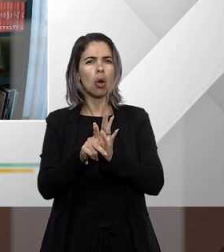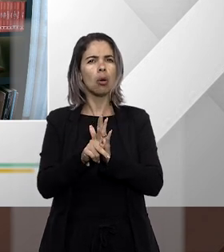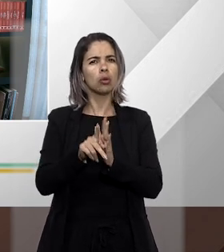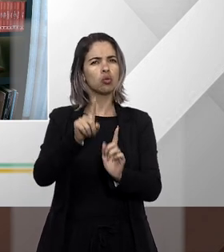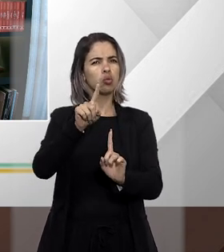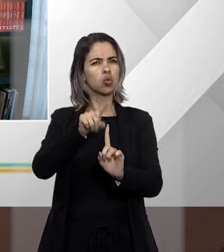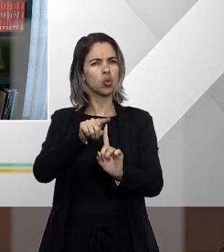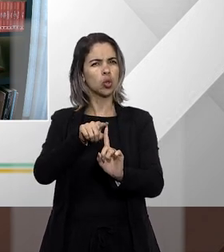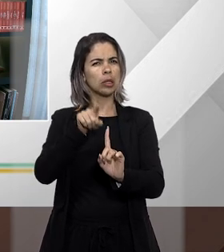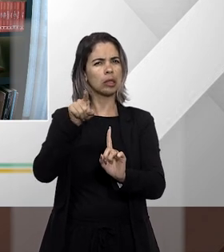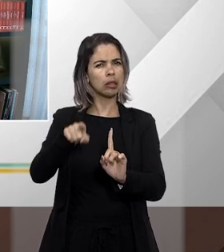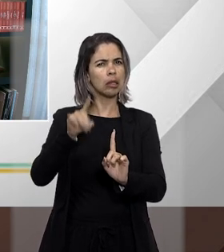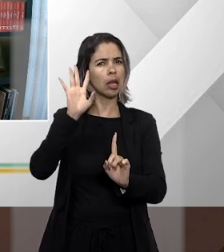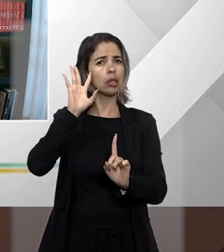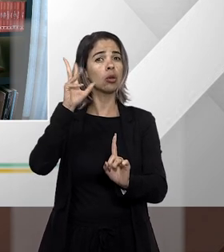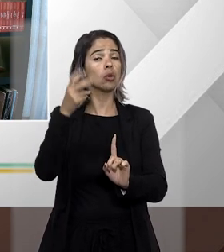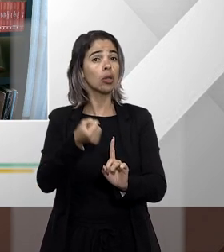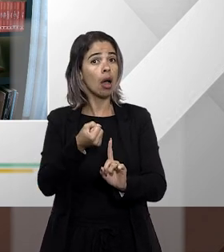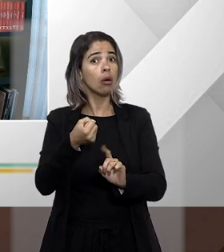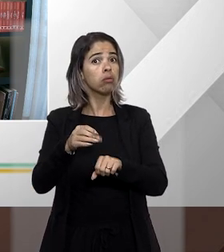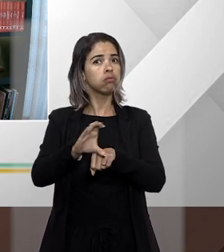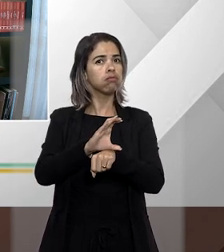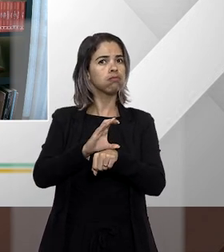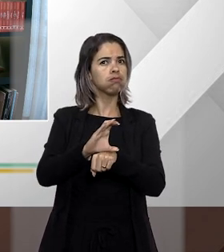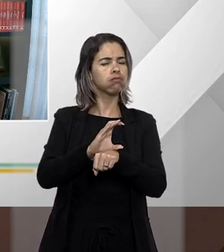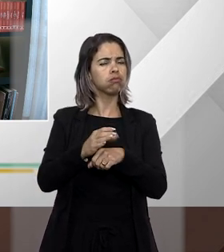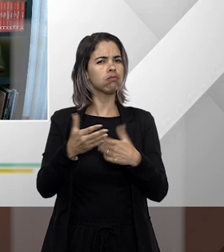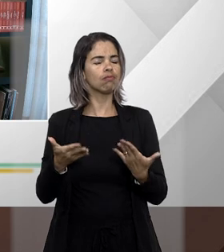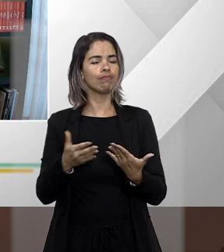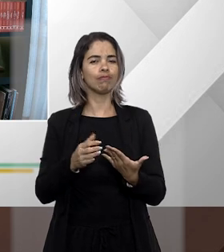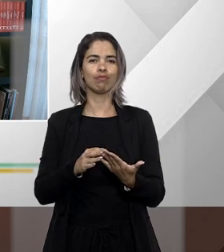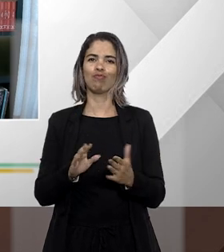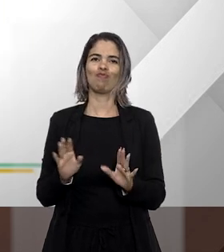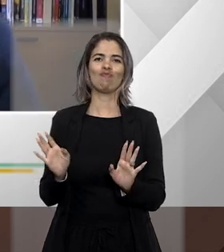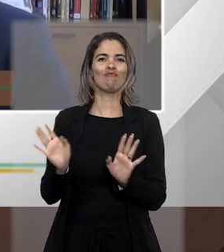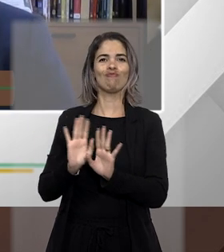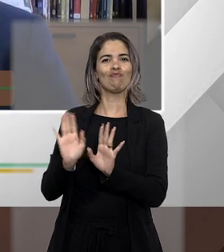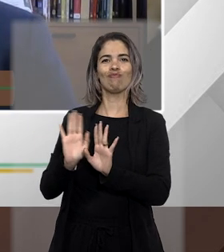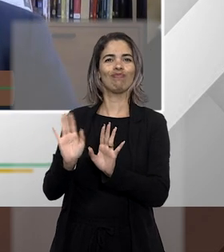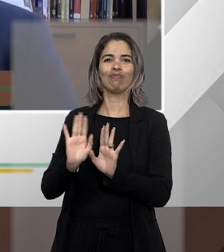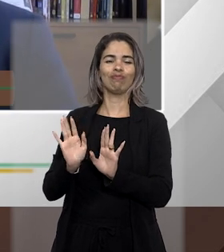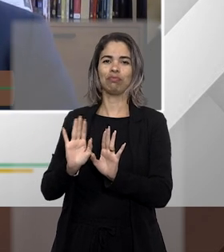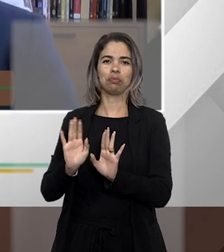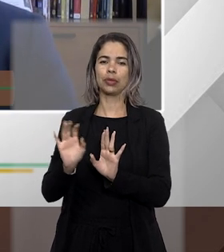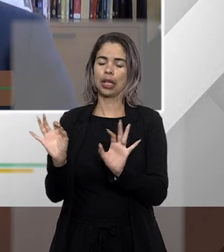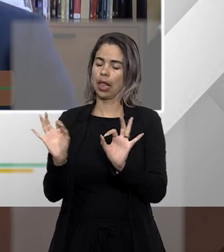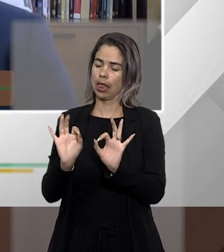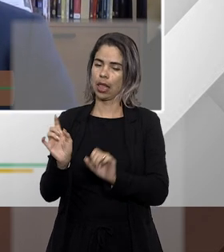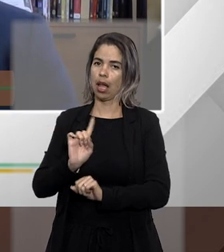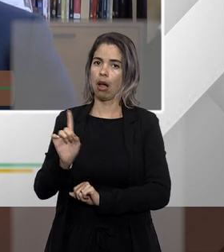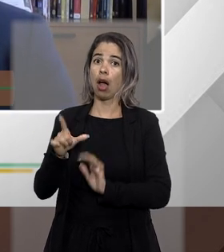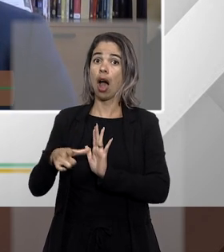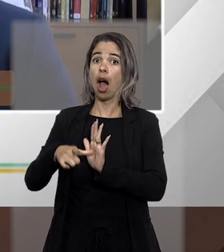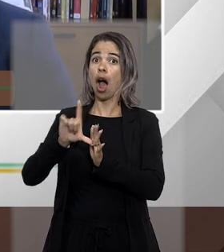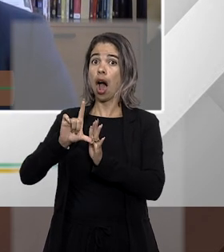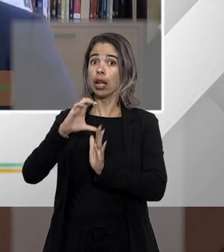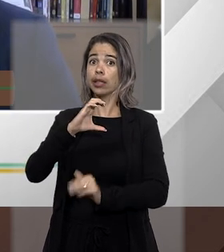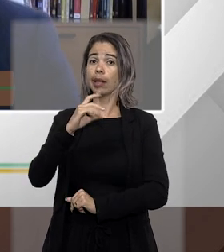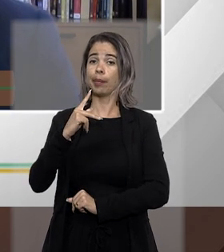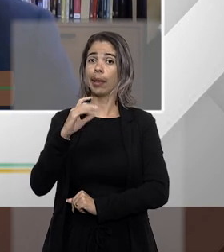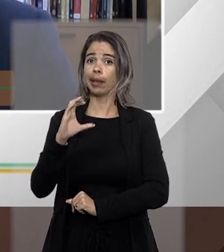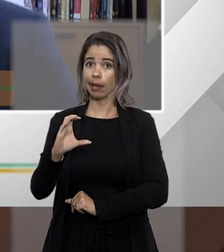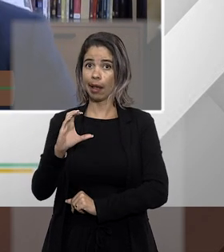não na verdade nós já tínhamos antes do código de processo civil de 2015 nós já tínhamos decisões